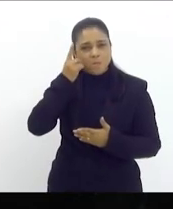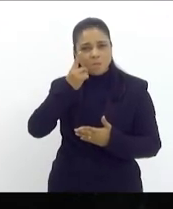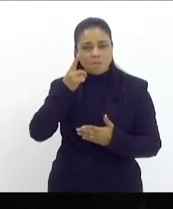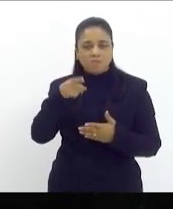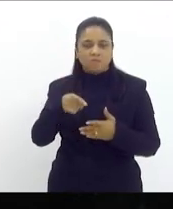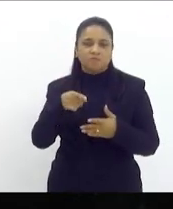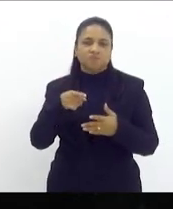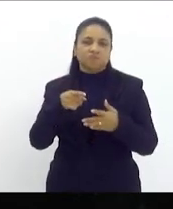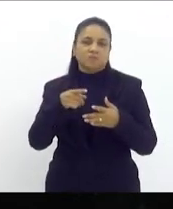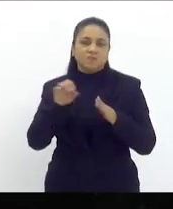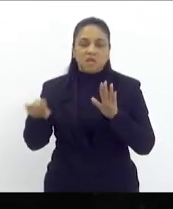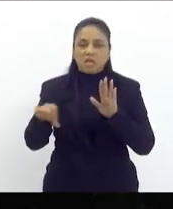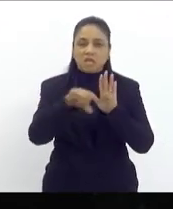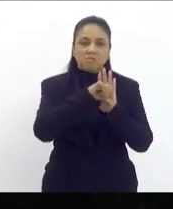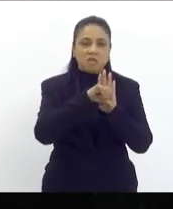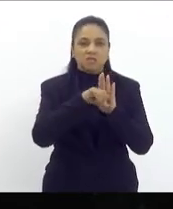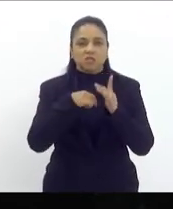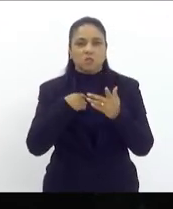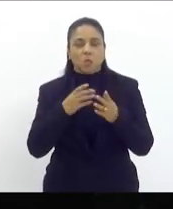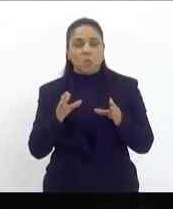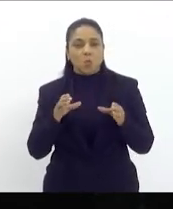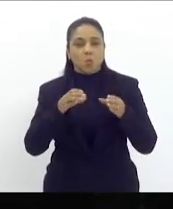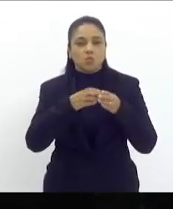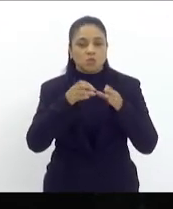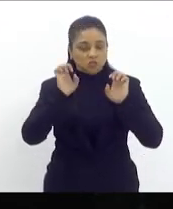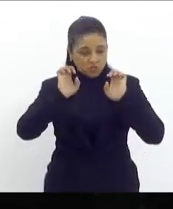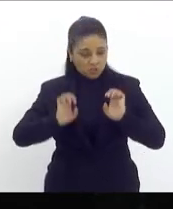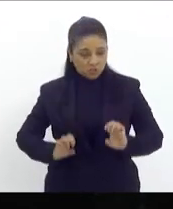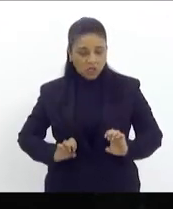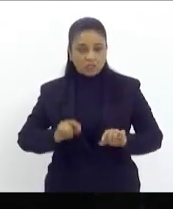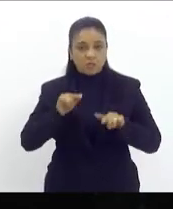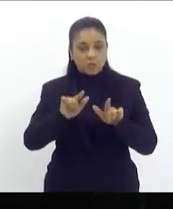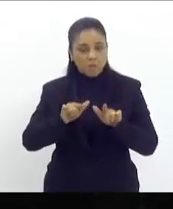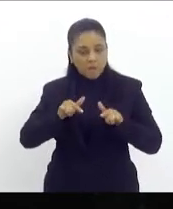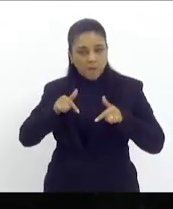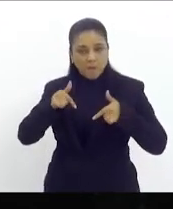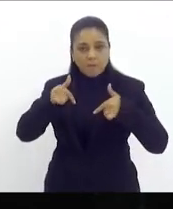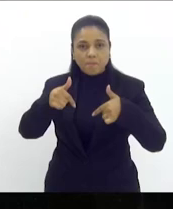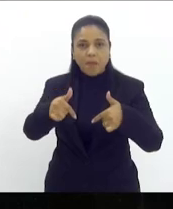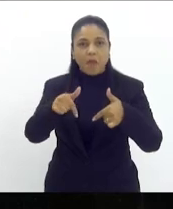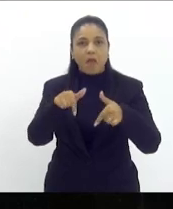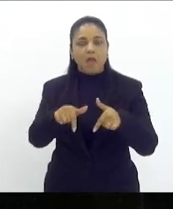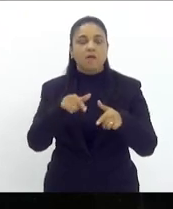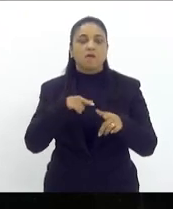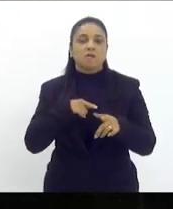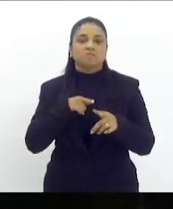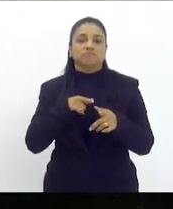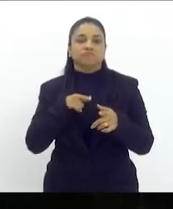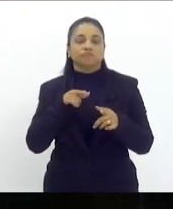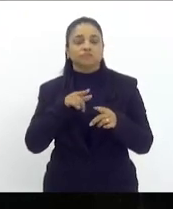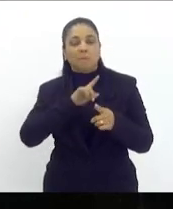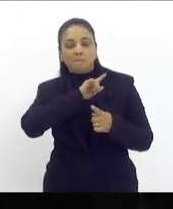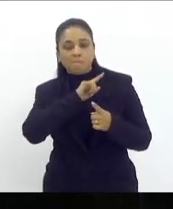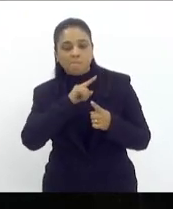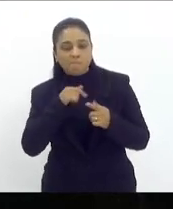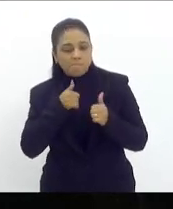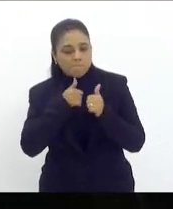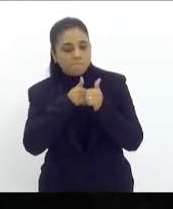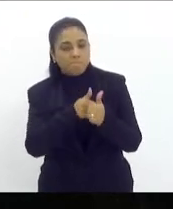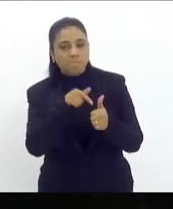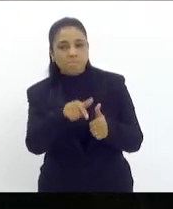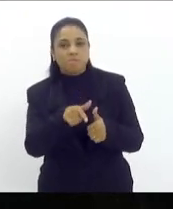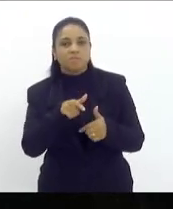conselho de ética por fazer o seu papel de interpelar agentes públicos sobre as suas condutas